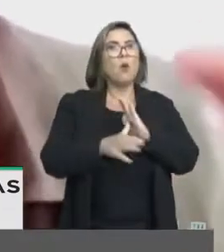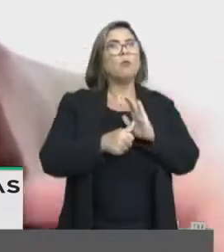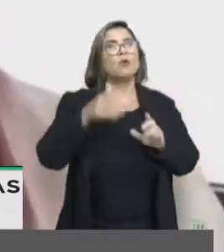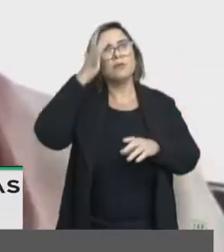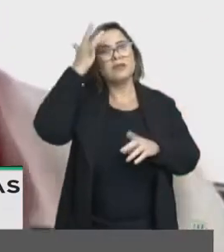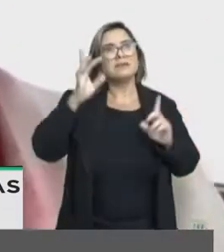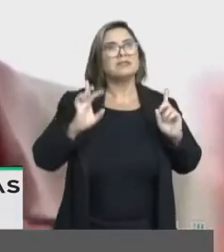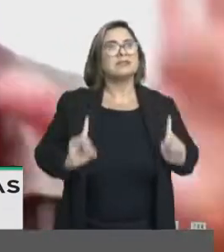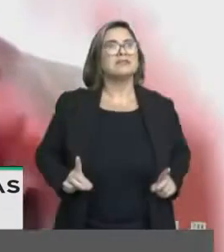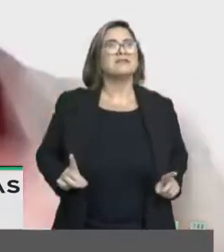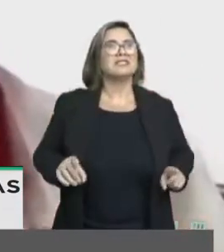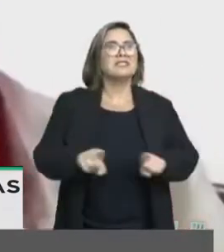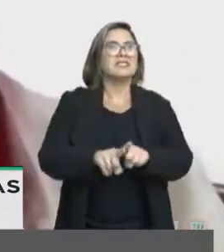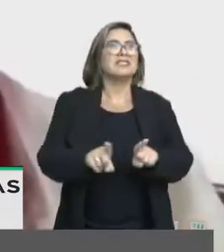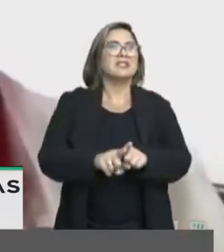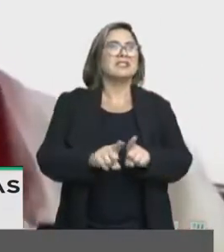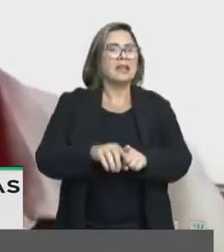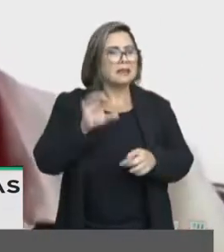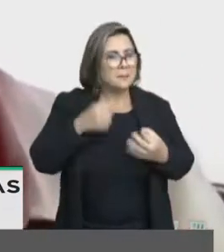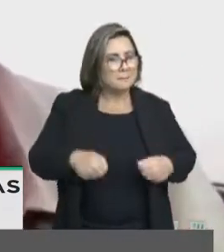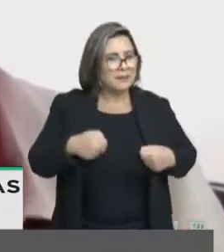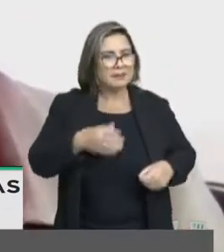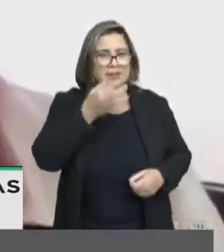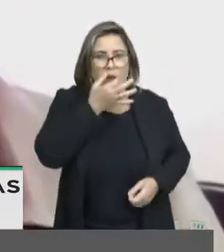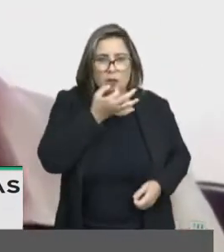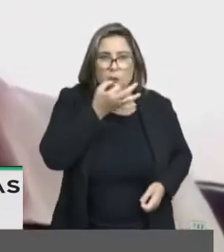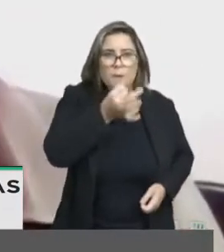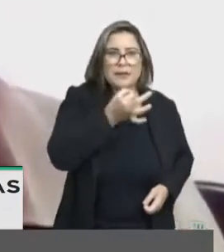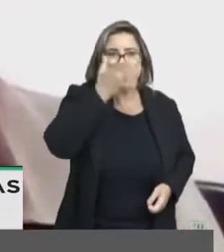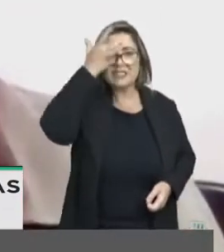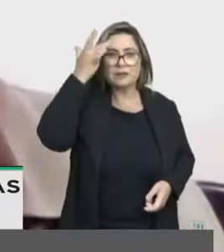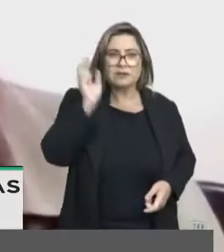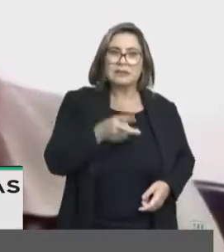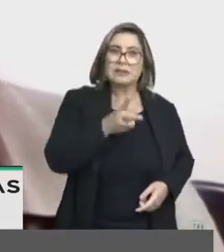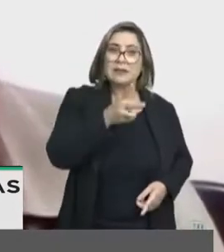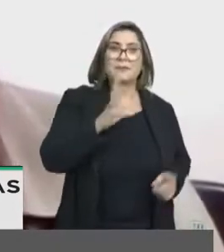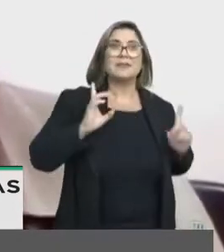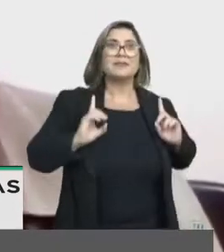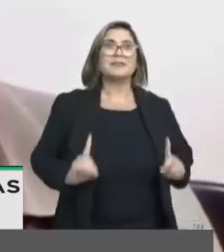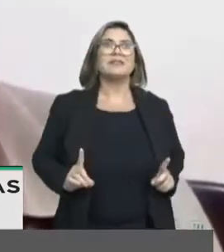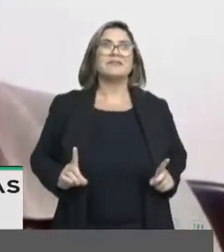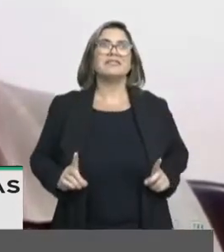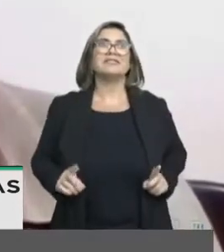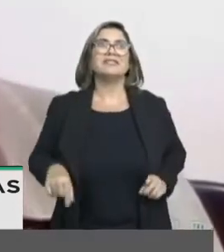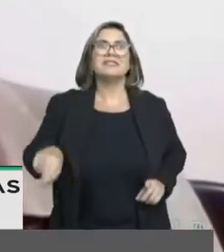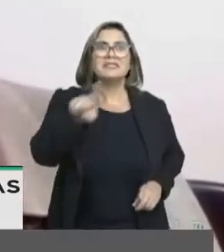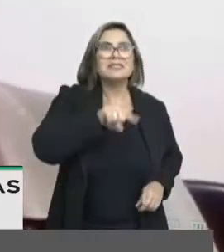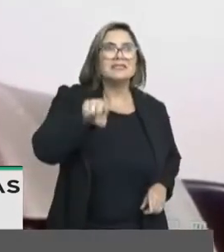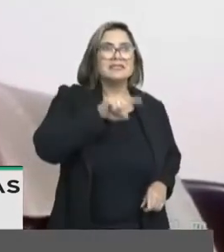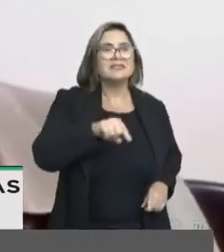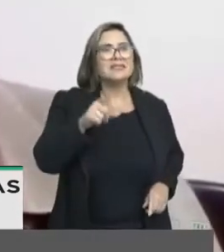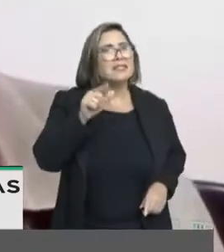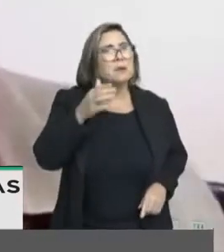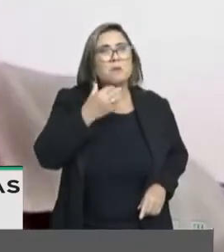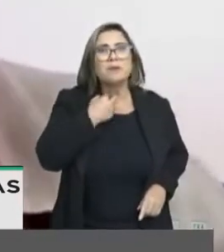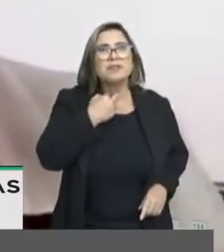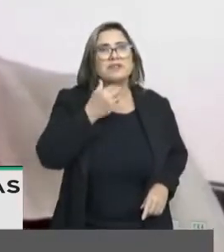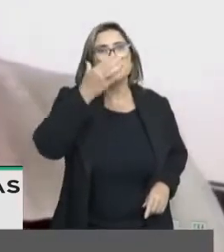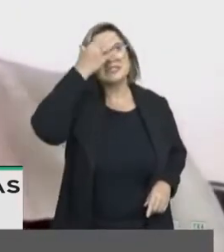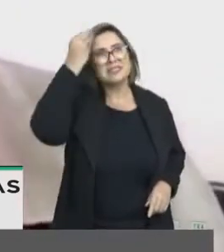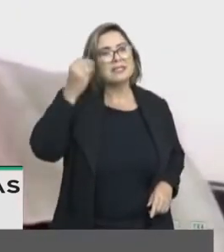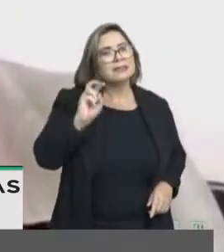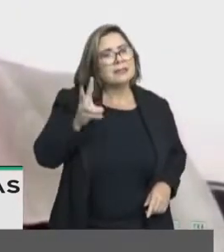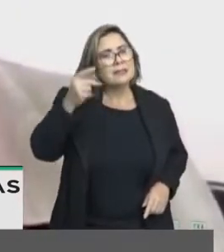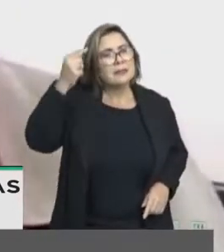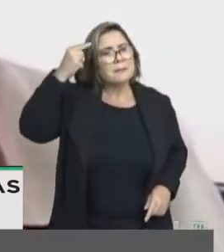sobretudo, nada de nós sem nós, nada de nós sem nós. Era preciso que o governo nunca esquecesse disso. Todas as vezes